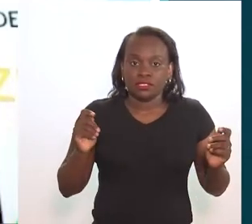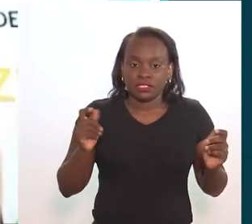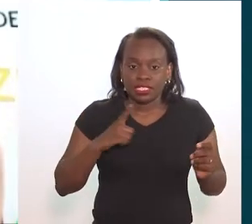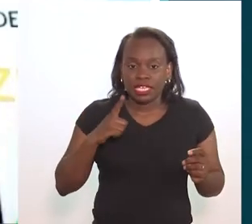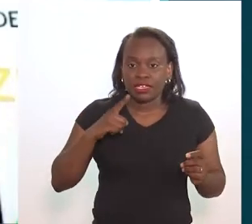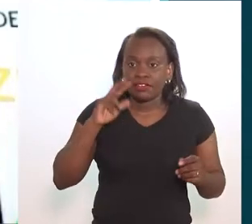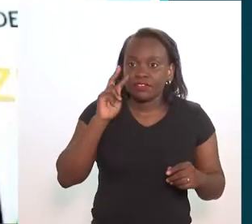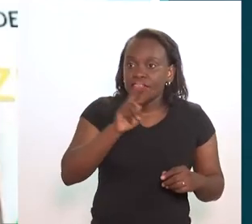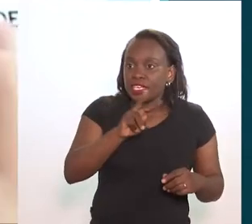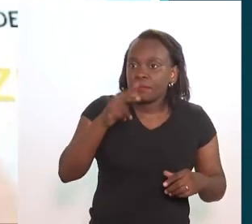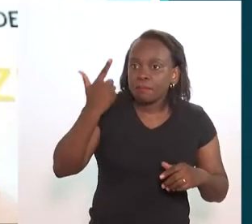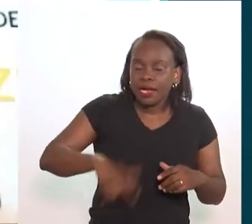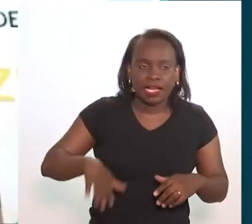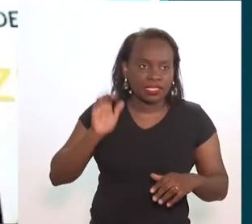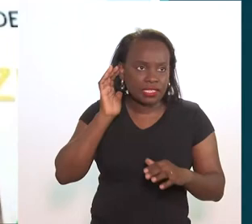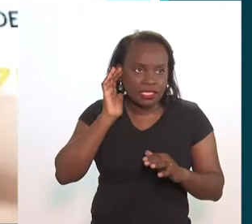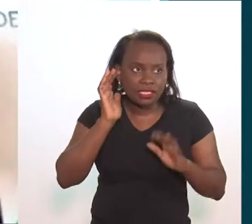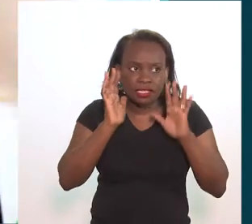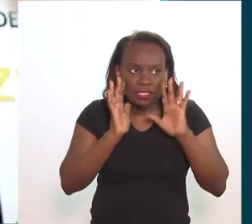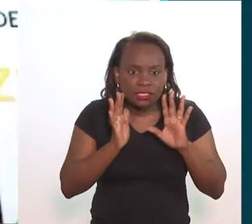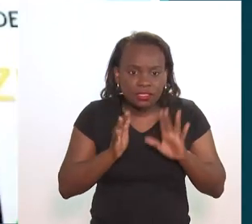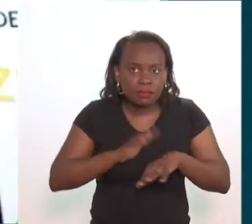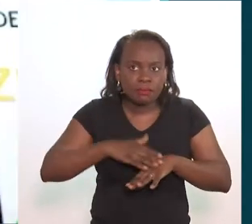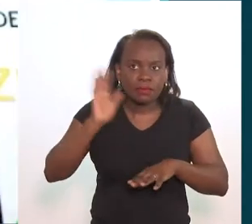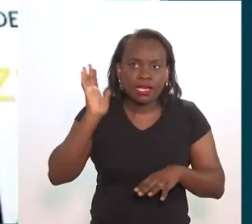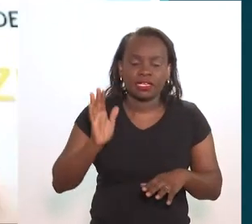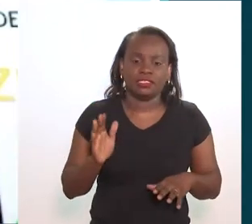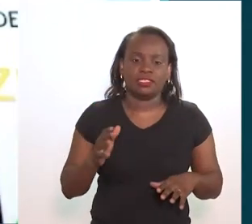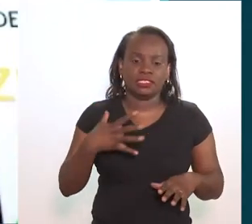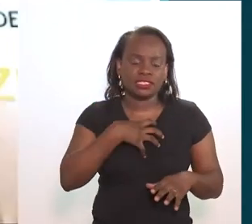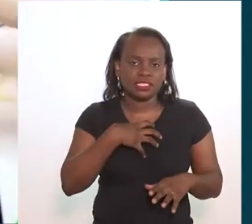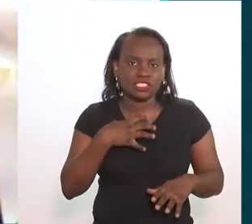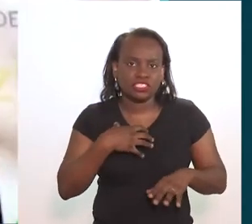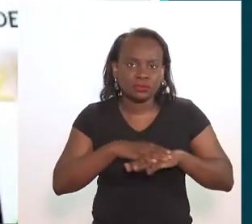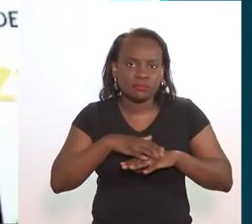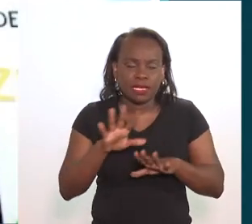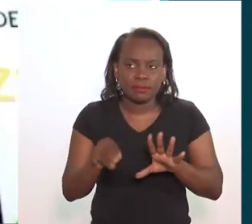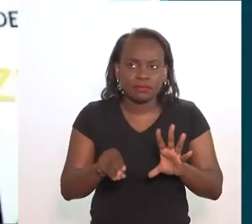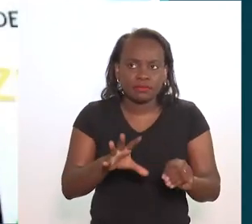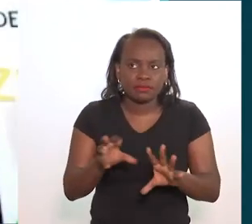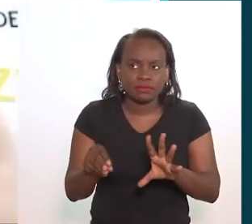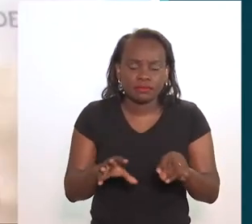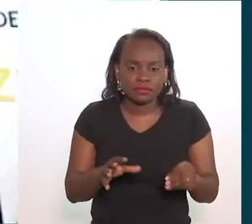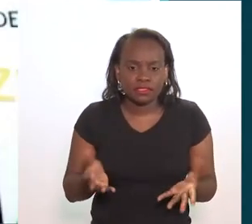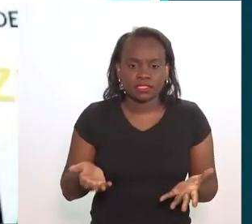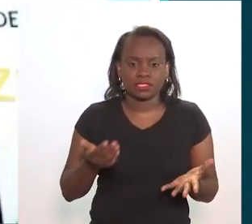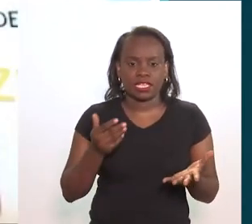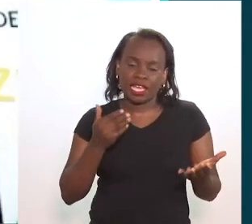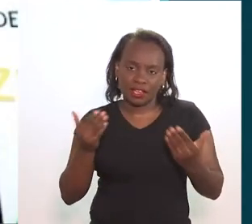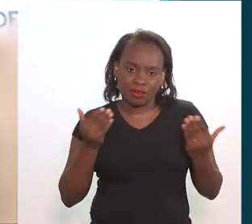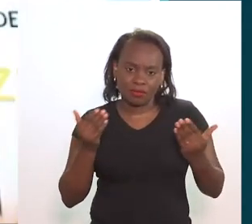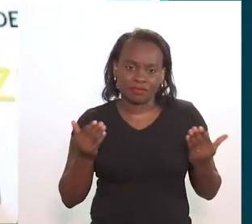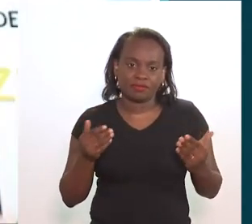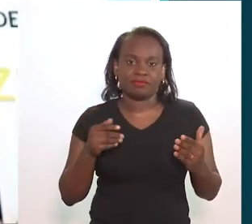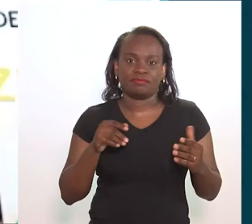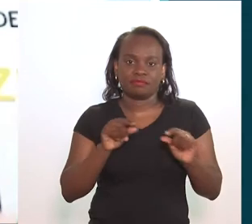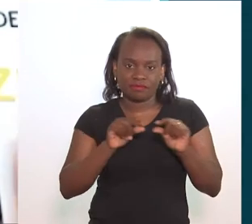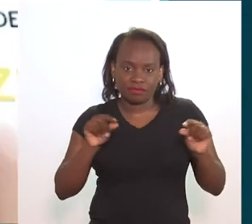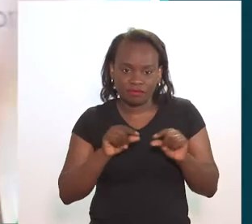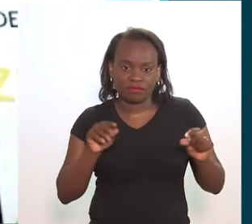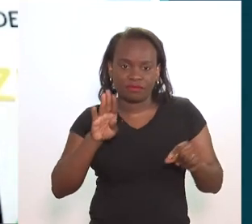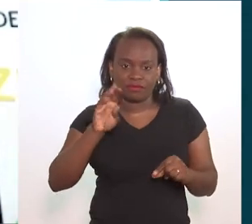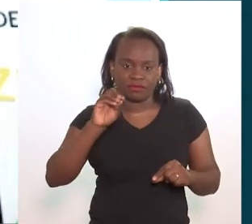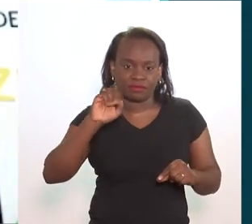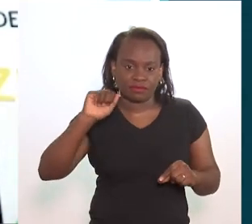sentidos, fazendo a gente ver mais o que a gente olha, escutar mais o que a gente ouve, sentir mais o que a gente